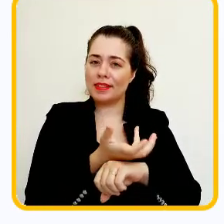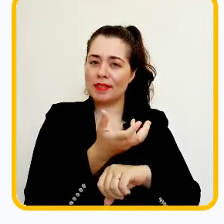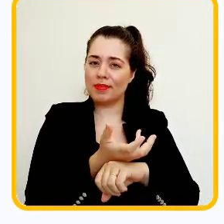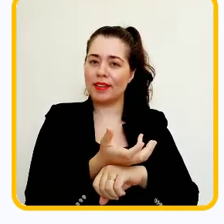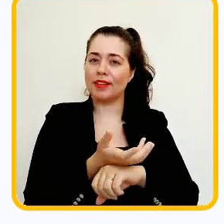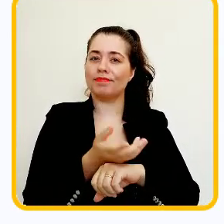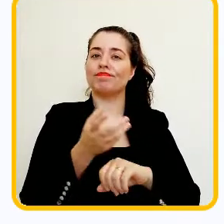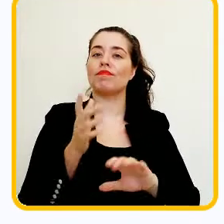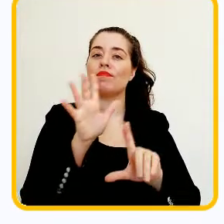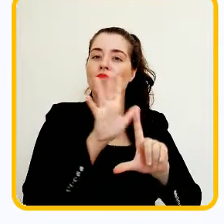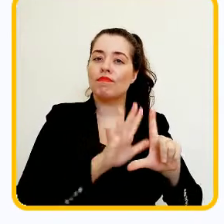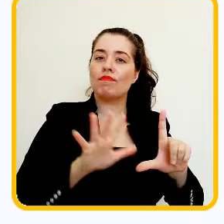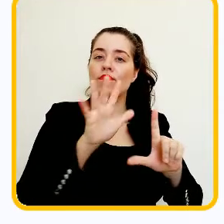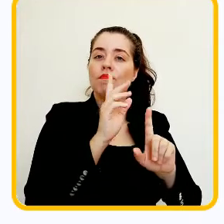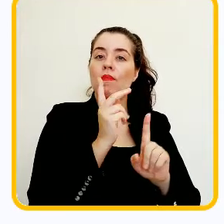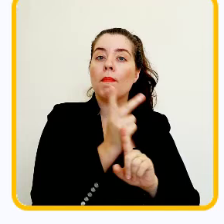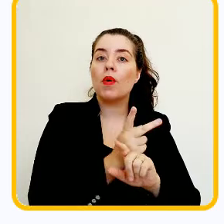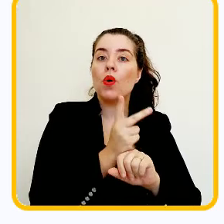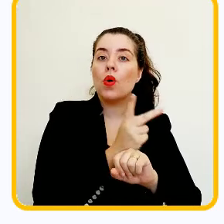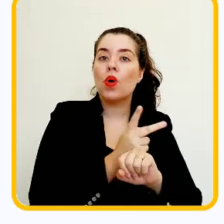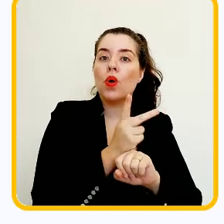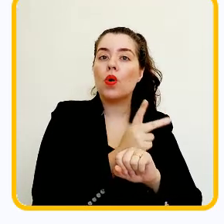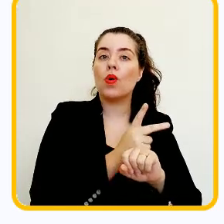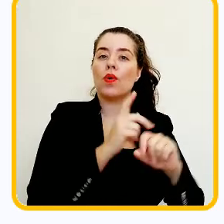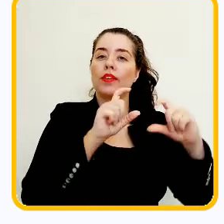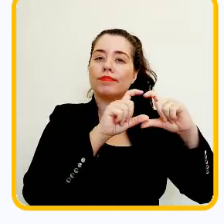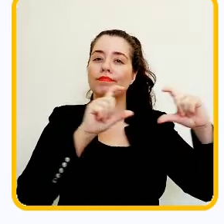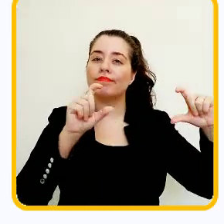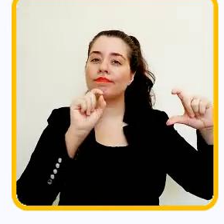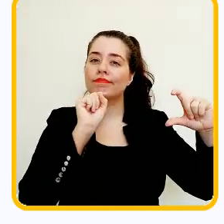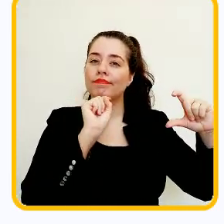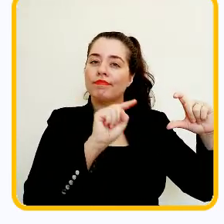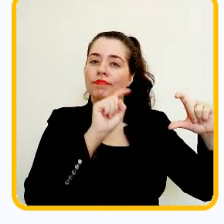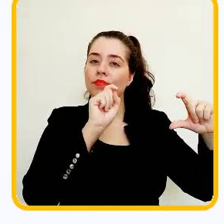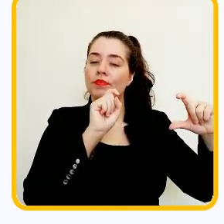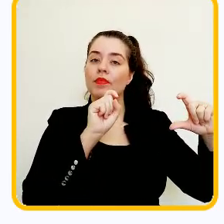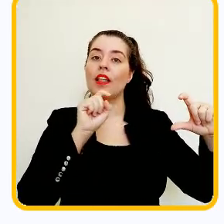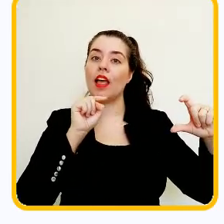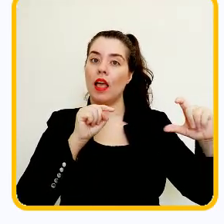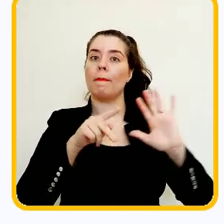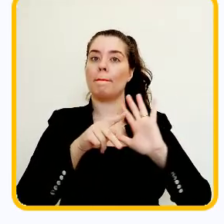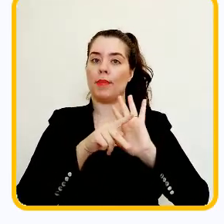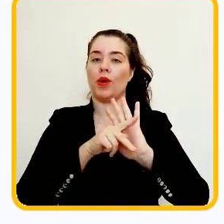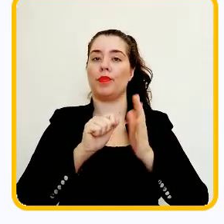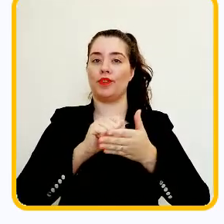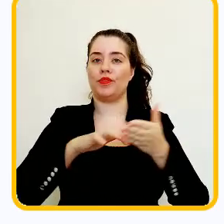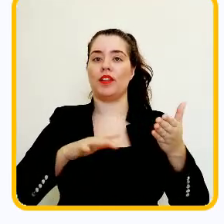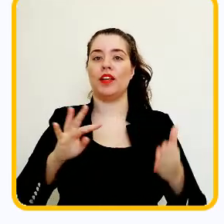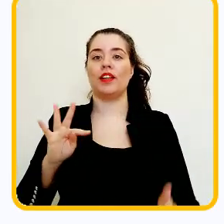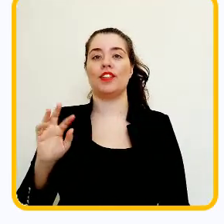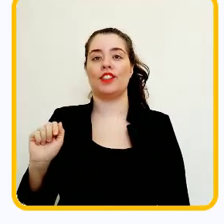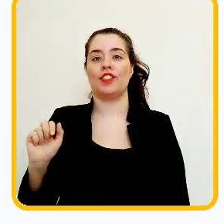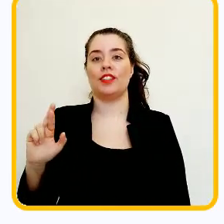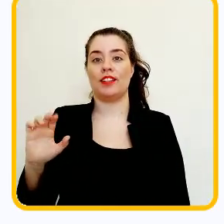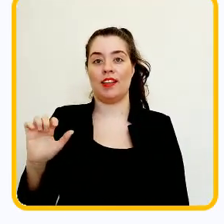disciplina, procure então esse ícone. Ele representa a atividade tarefa.